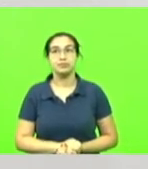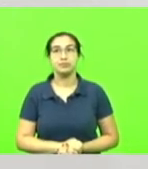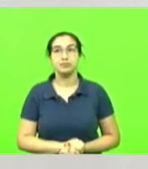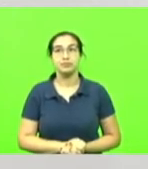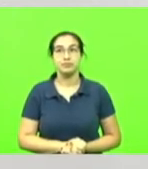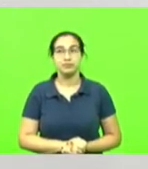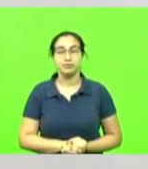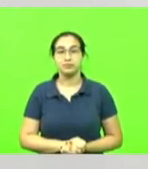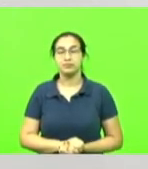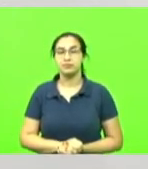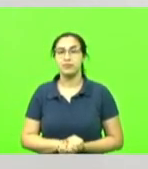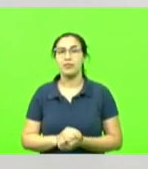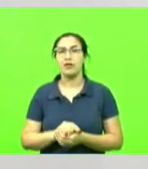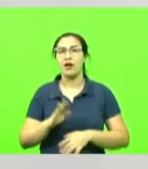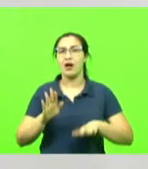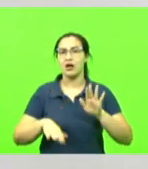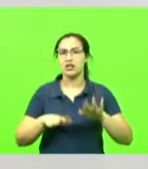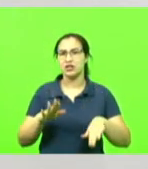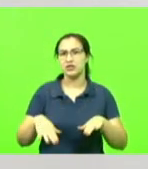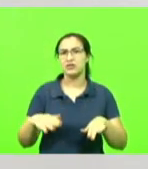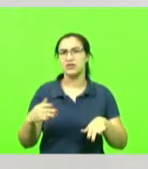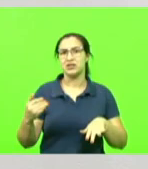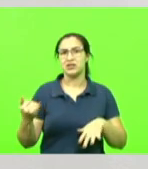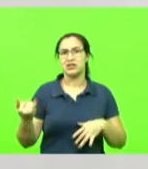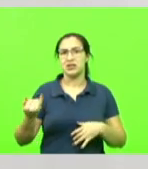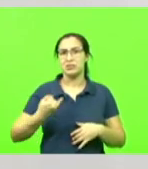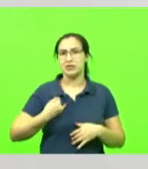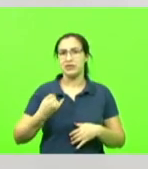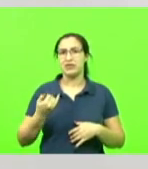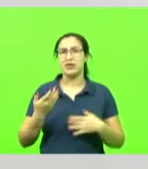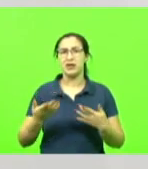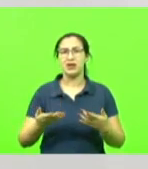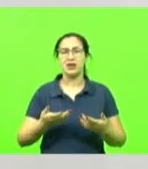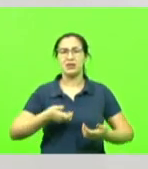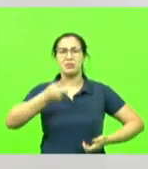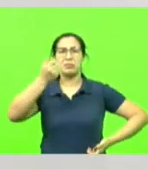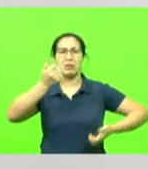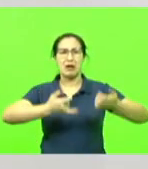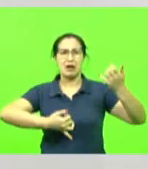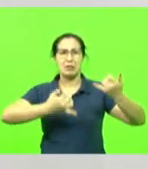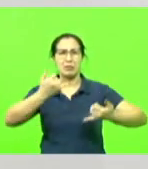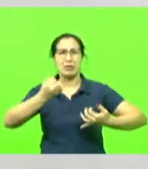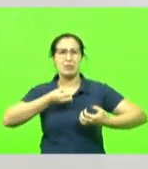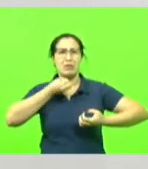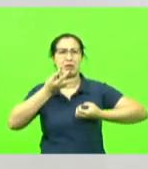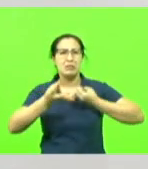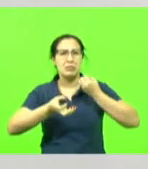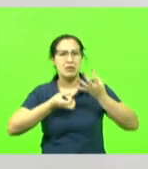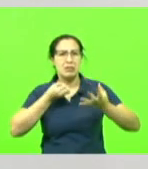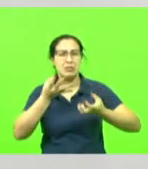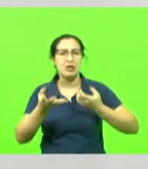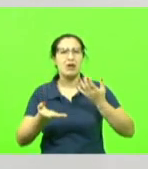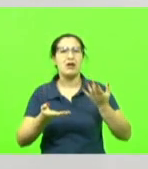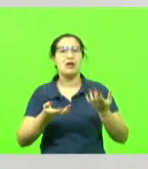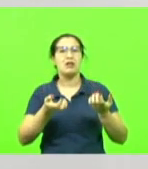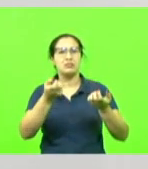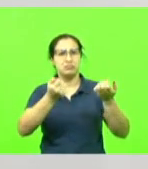Muitas vezes eles me falam, Lima, rasgue seu peito na tribuna, conte todas as desmazelas da profissão.